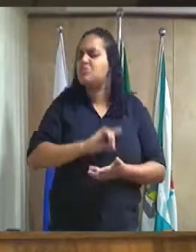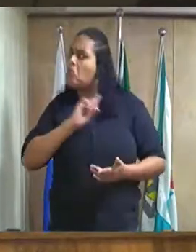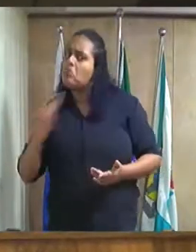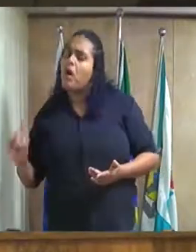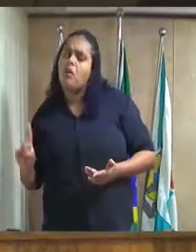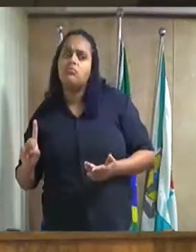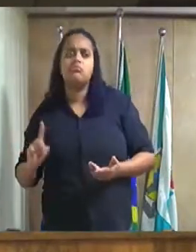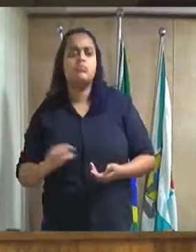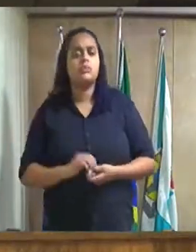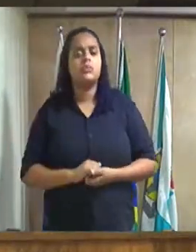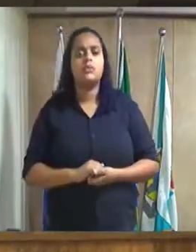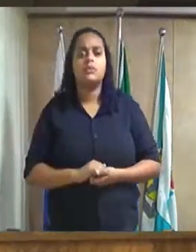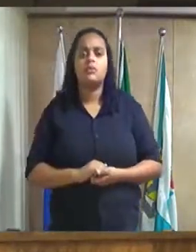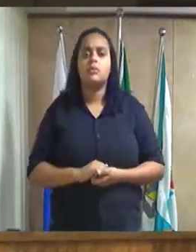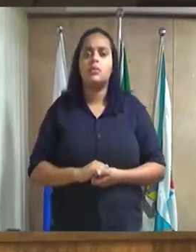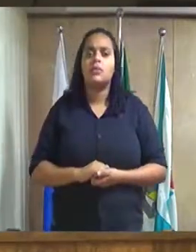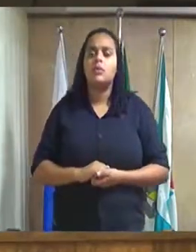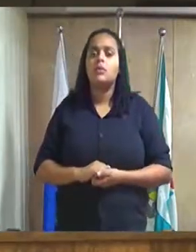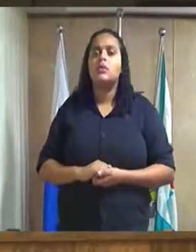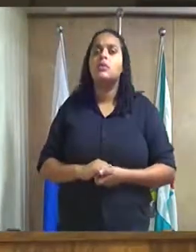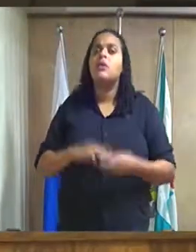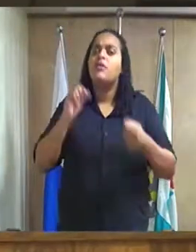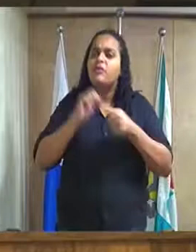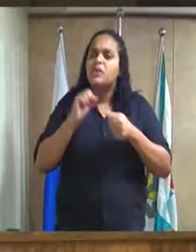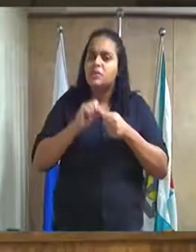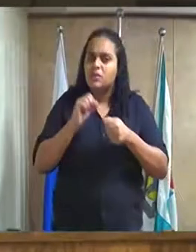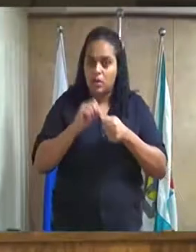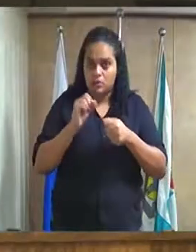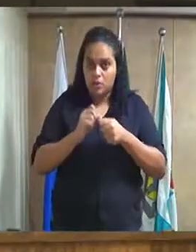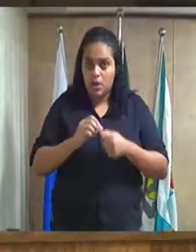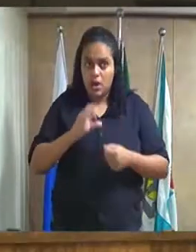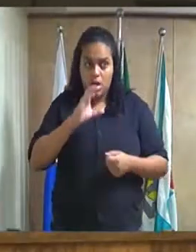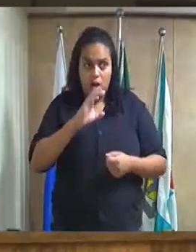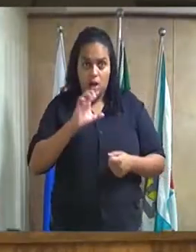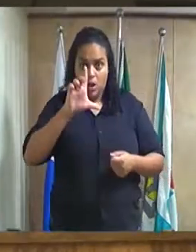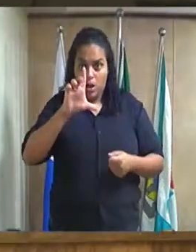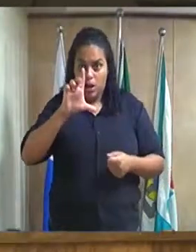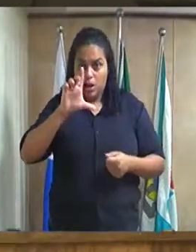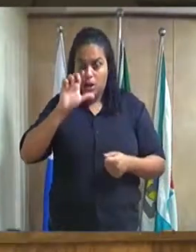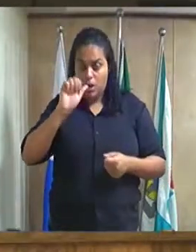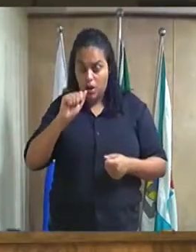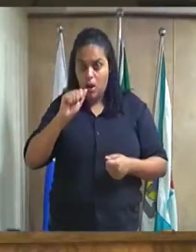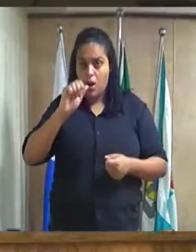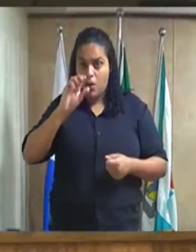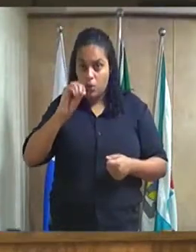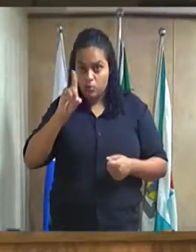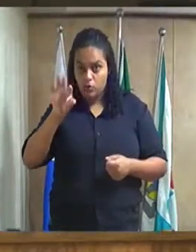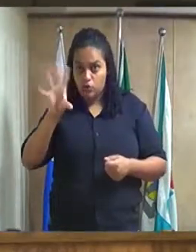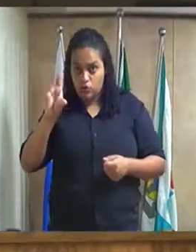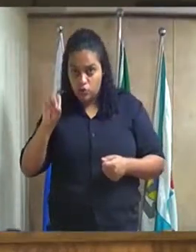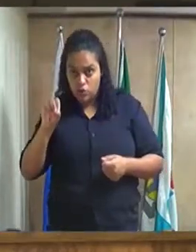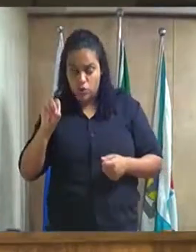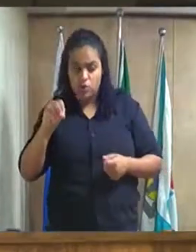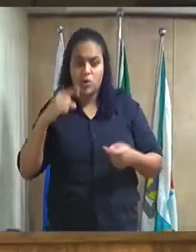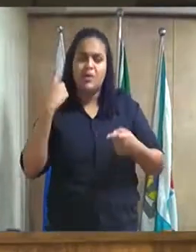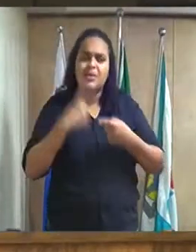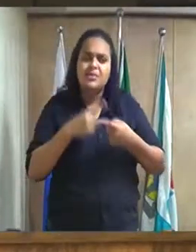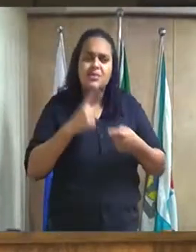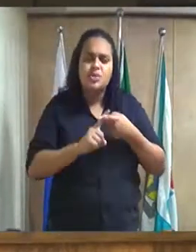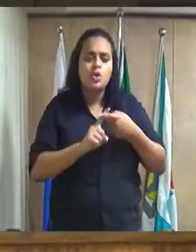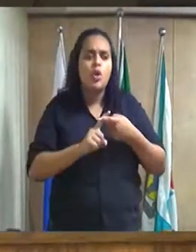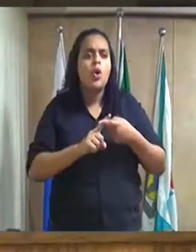estavam fazendo um lobby, vereador Cláudio Tomás, para a construção de um presídio